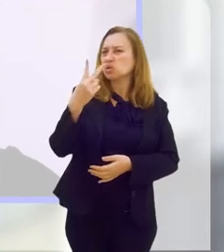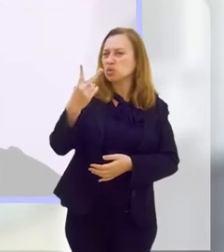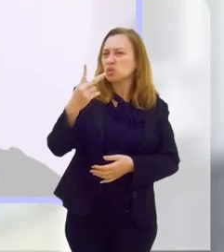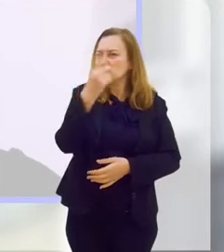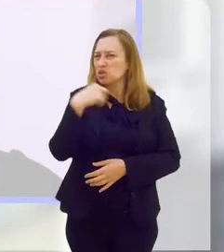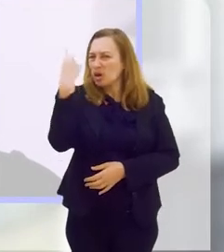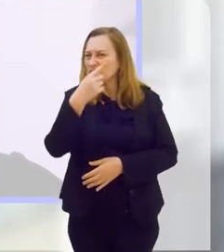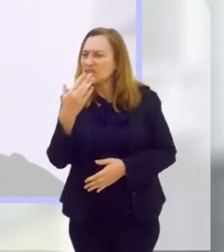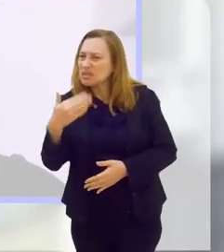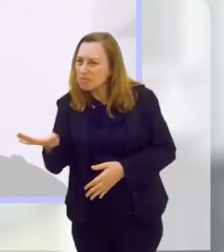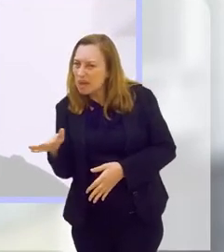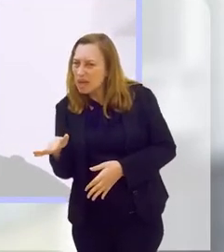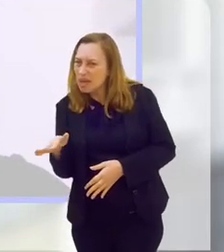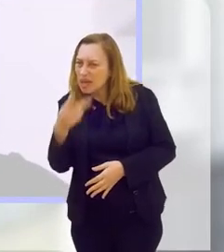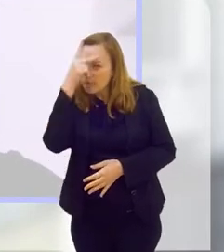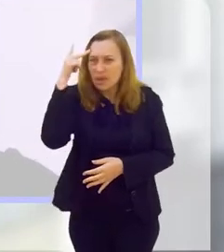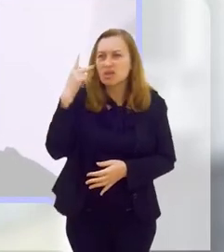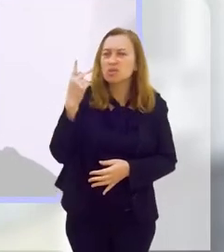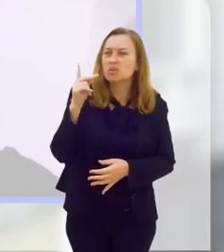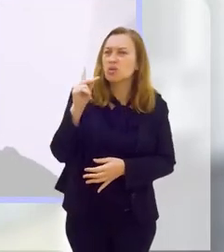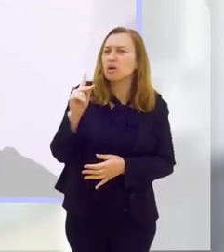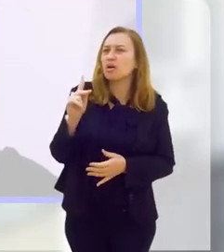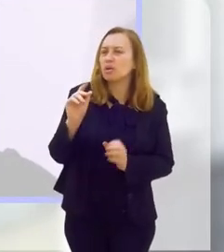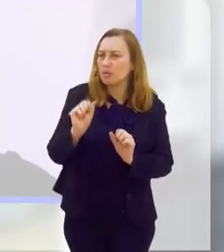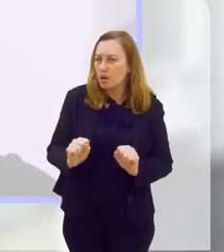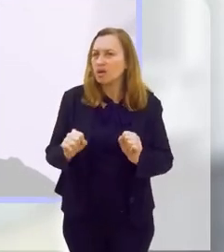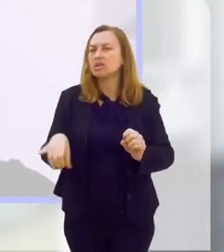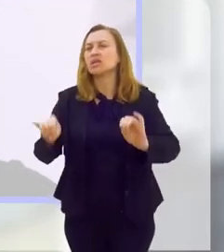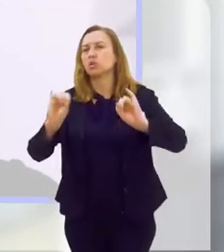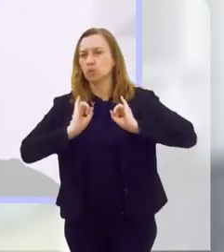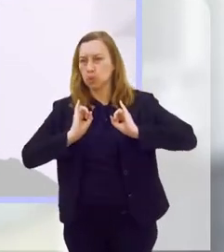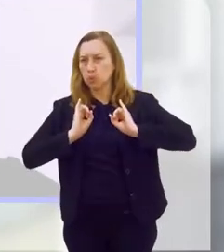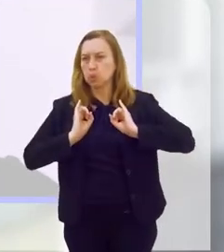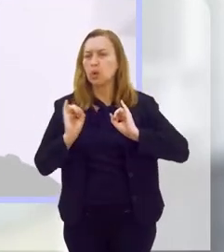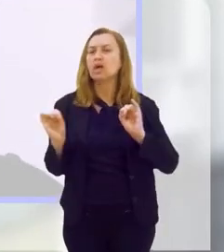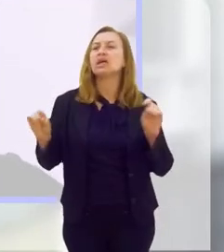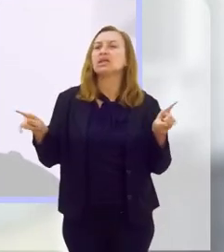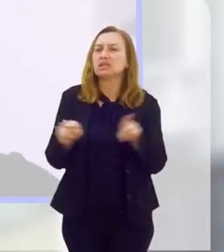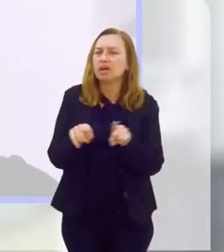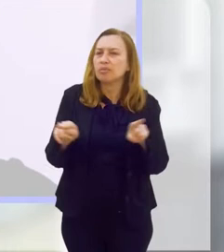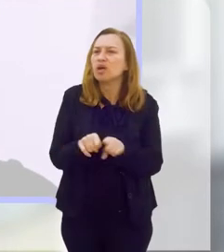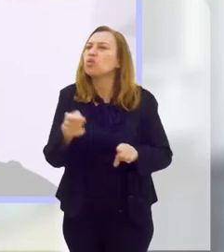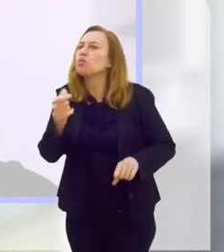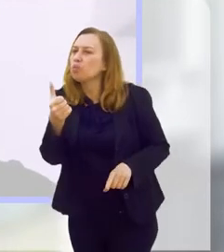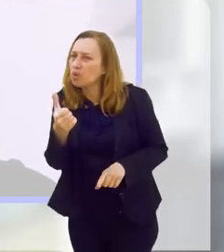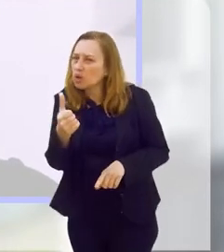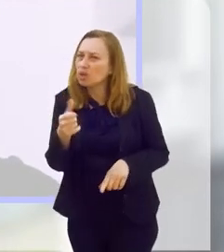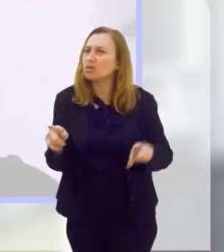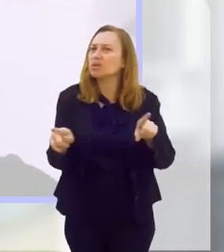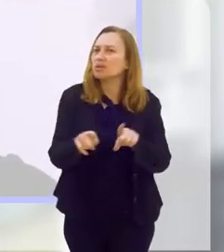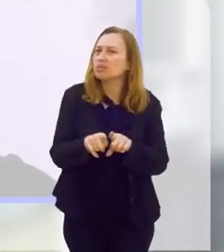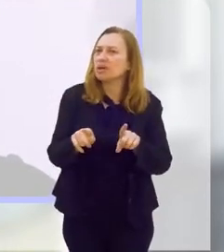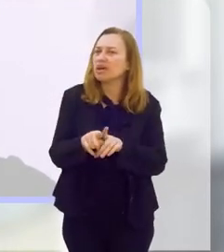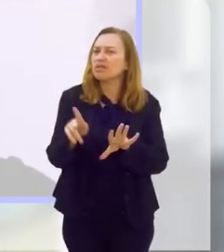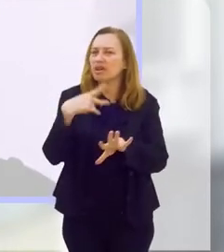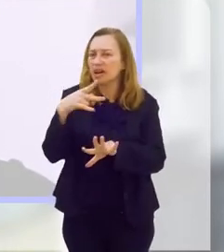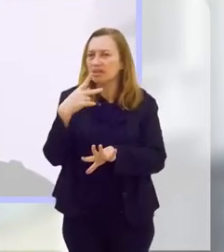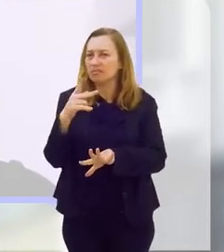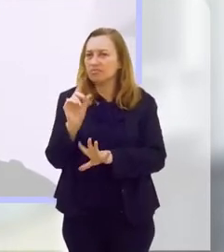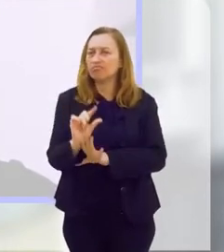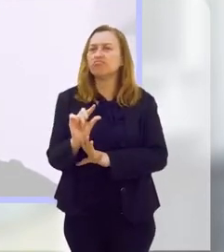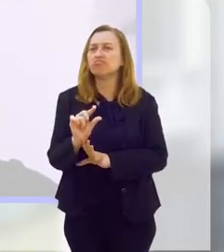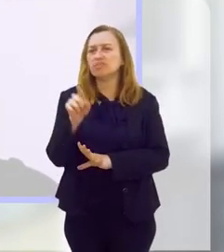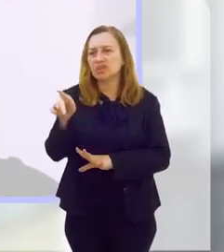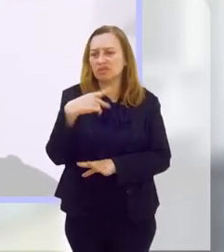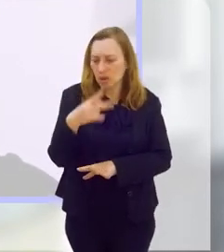física semanalmente. Essa pessoa, ela pode ser considerada sedentária. E também um pouquinho, queria que você faça um pouquinho também sobre... Você